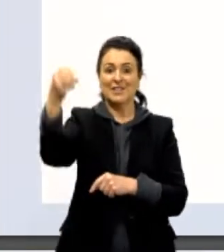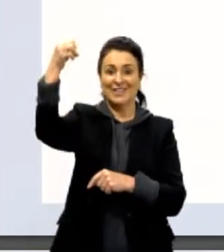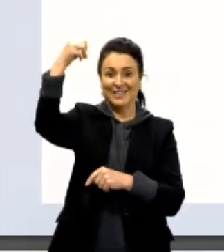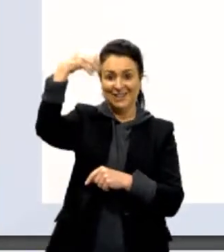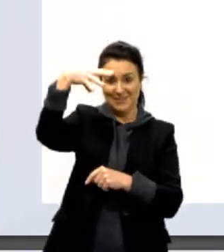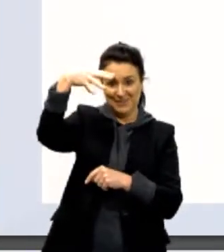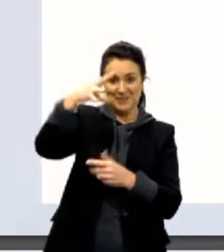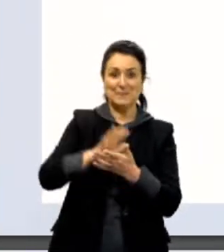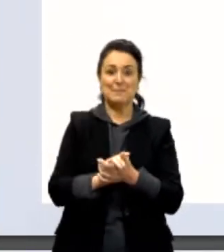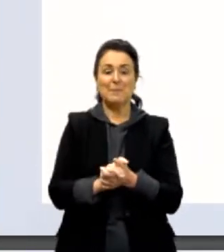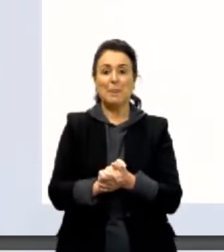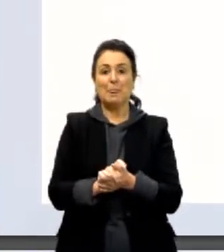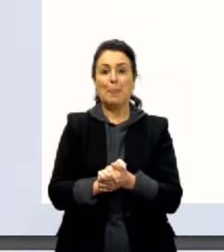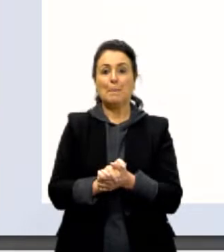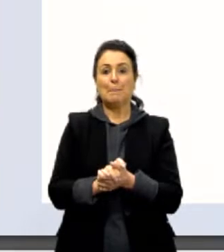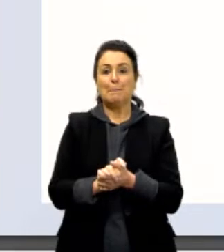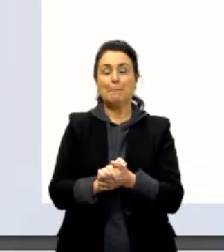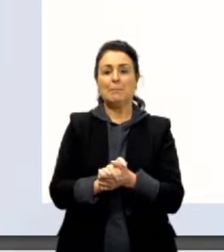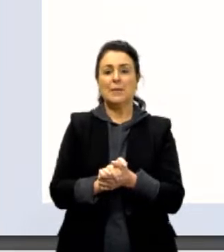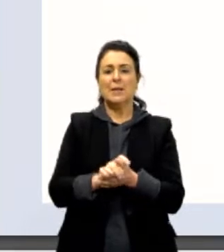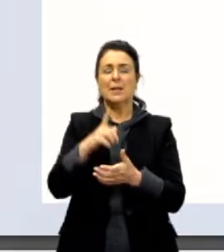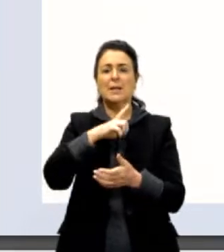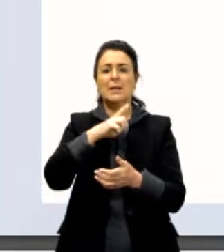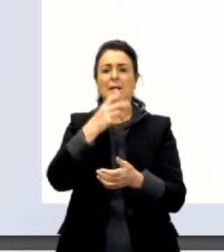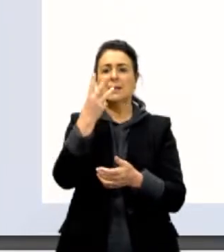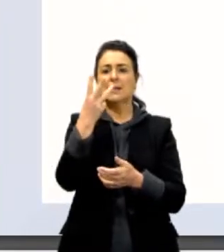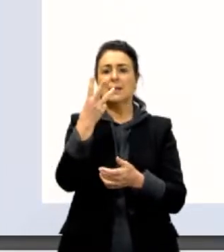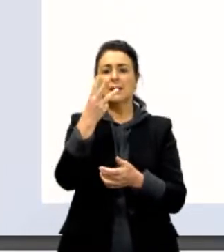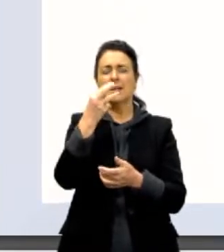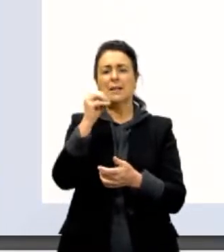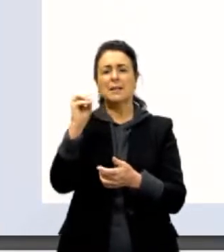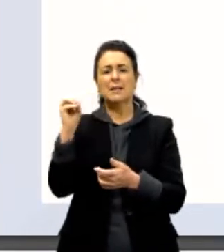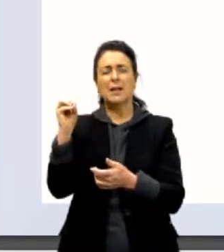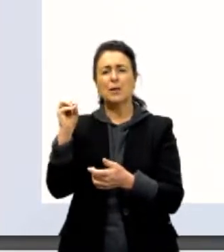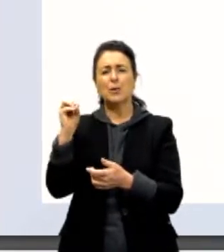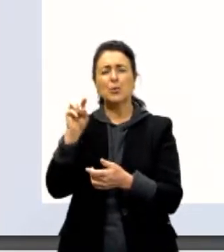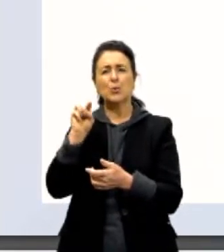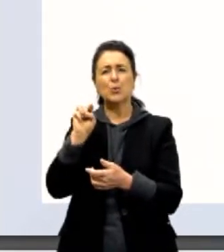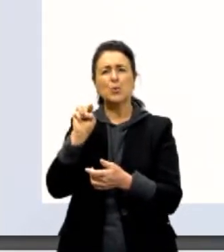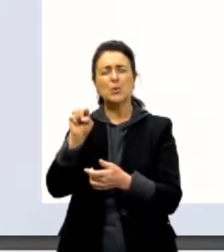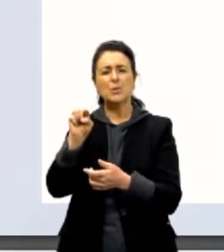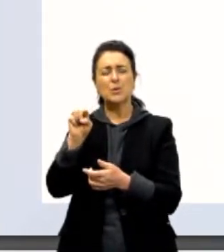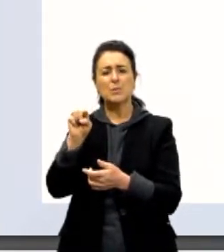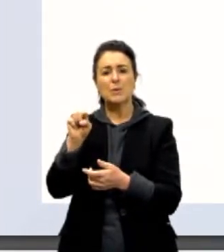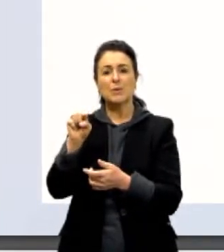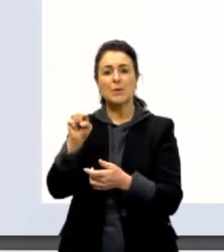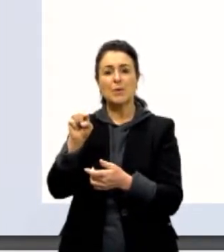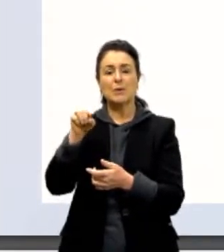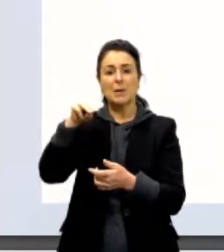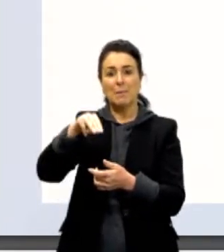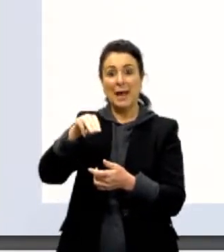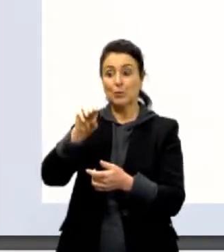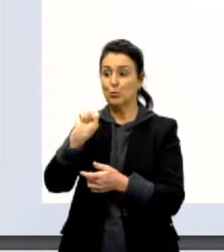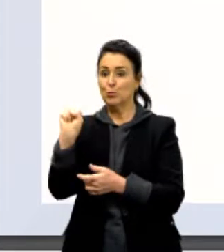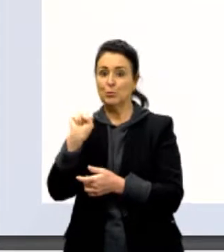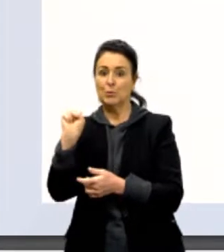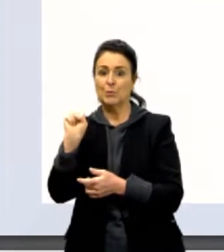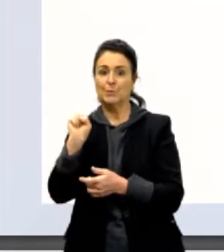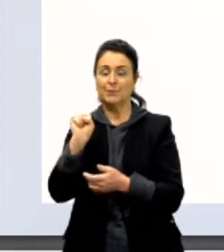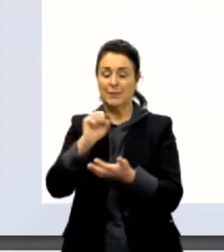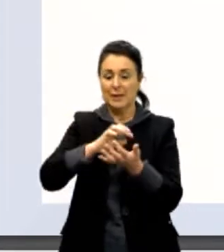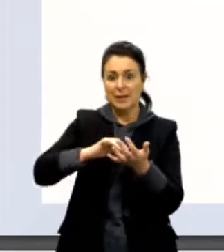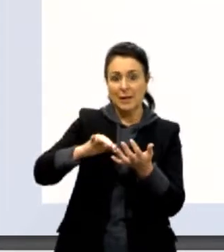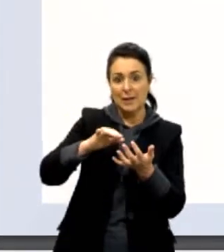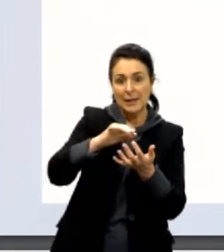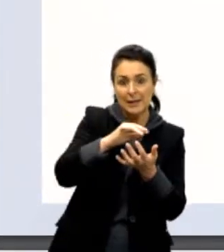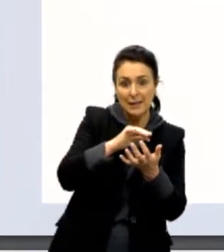milhões de metros por segundo. Calcule a energia contida num